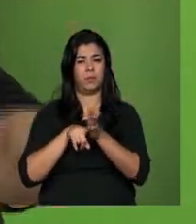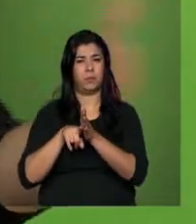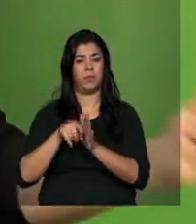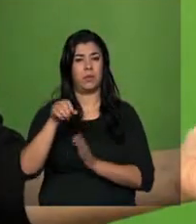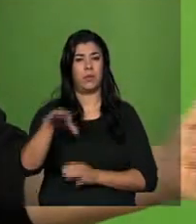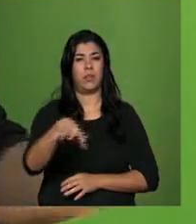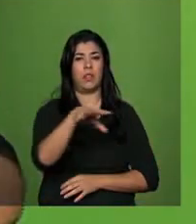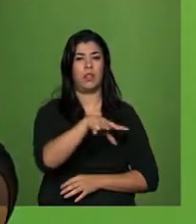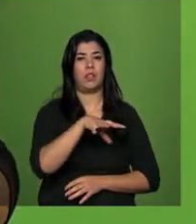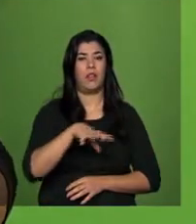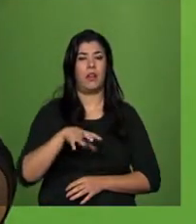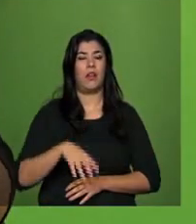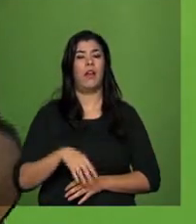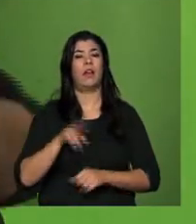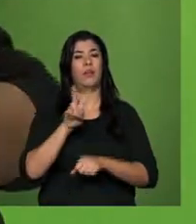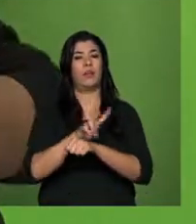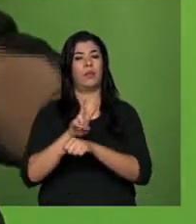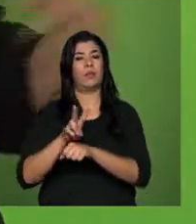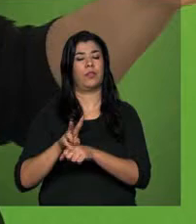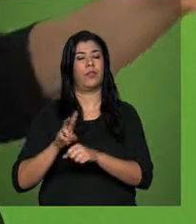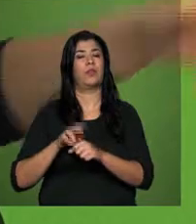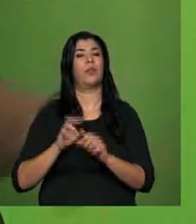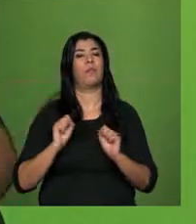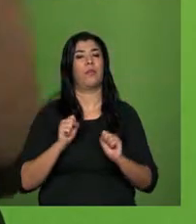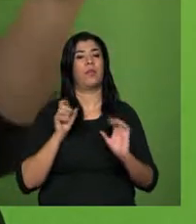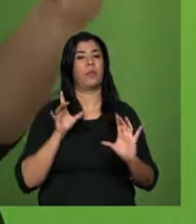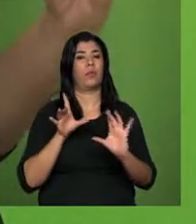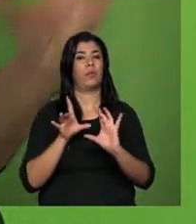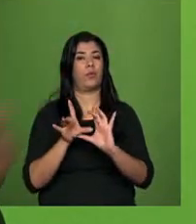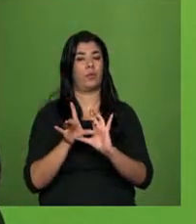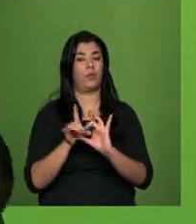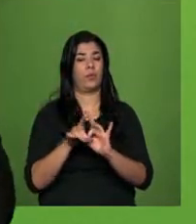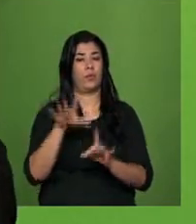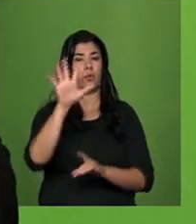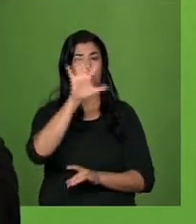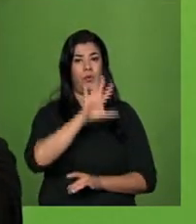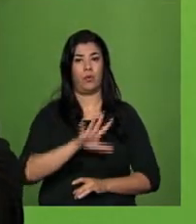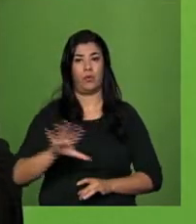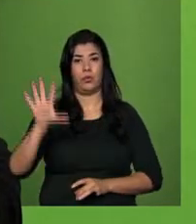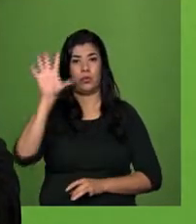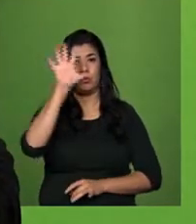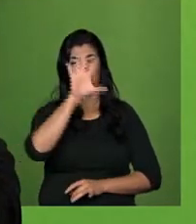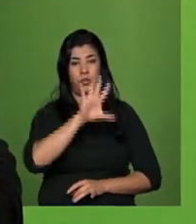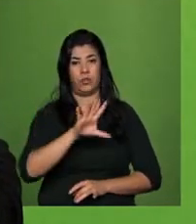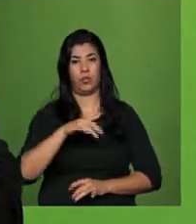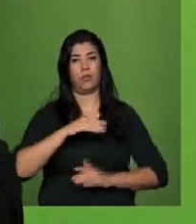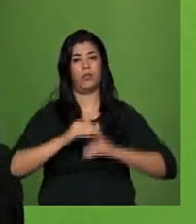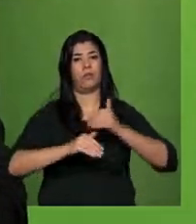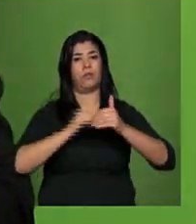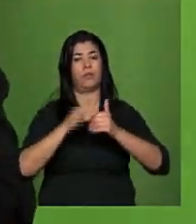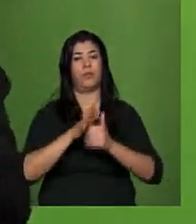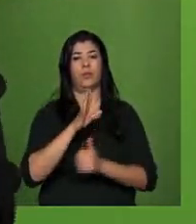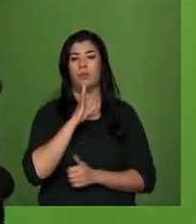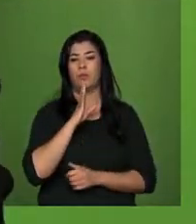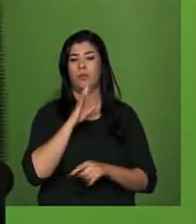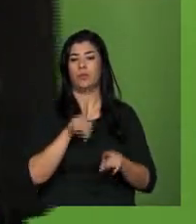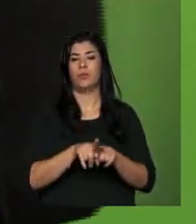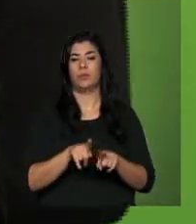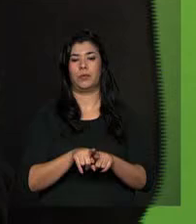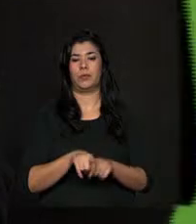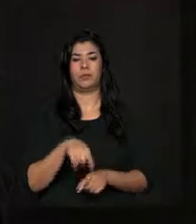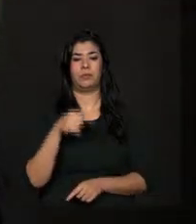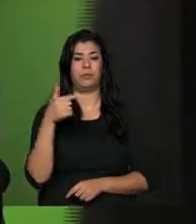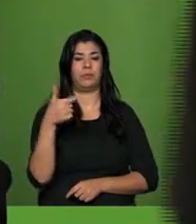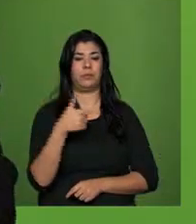conservação, agora de maneira integrada o acesso à pesquisa genérico, vamos dizer assim, do ponto de vista da geração de conhecimento. Um segundo